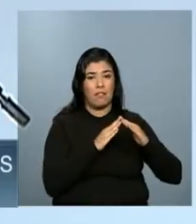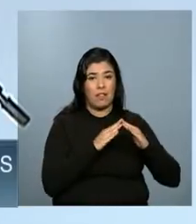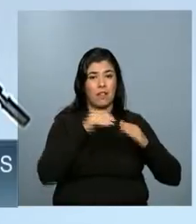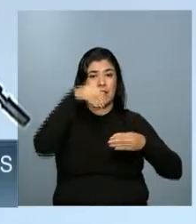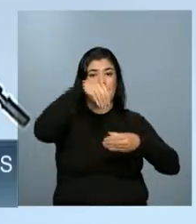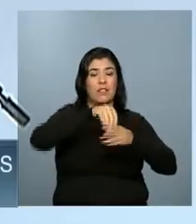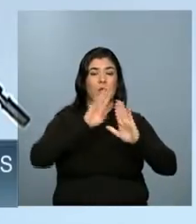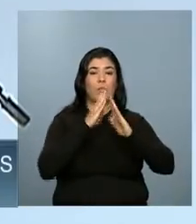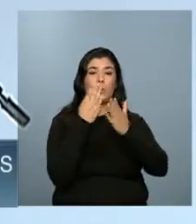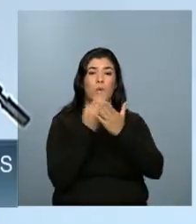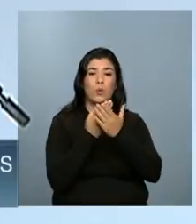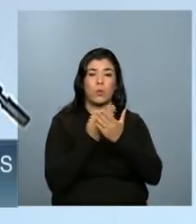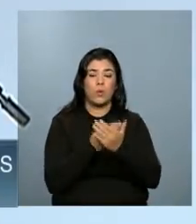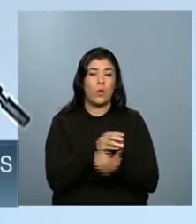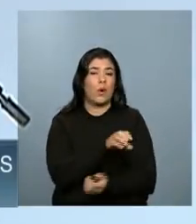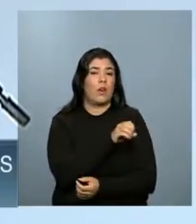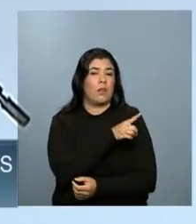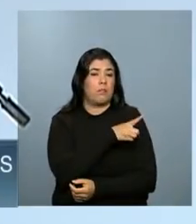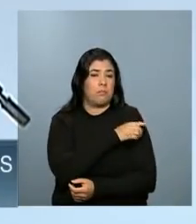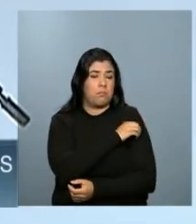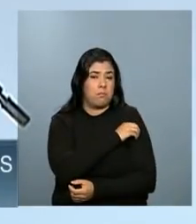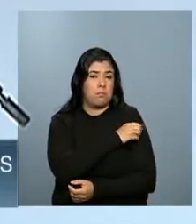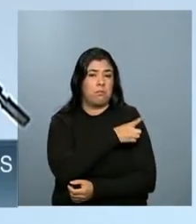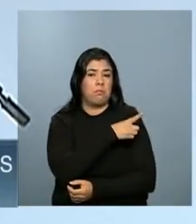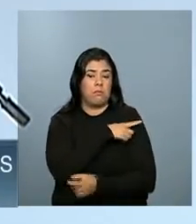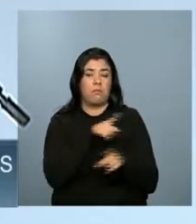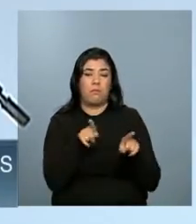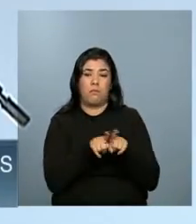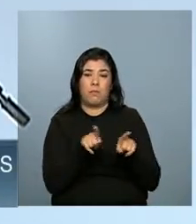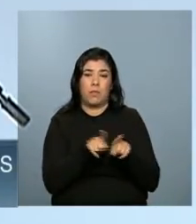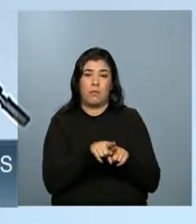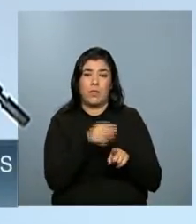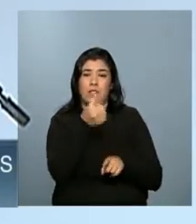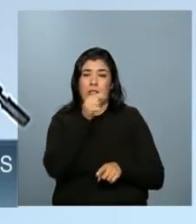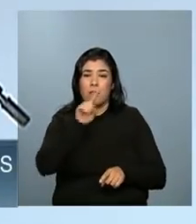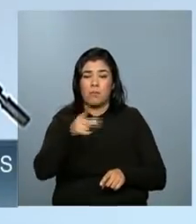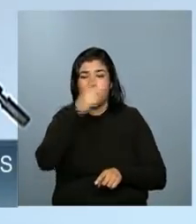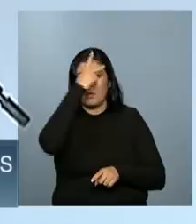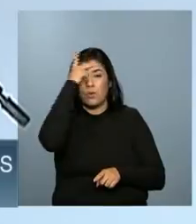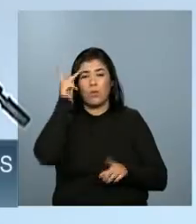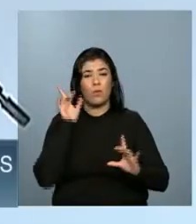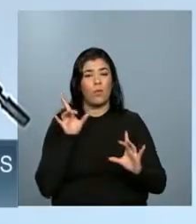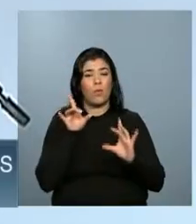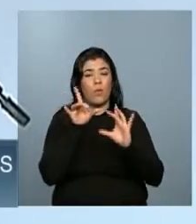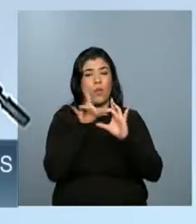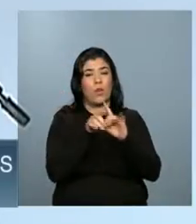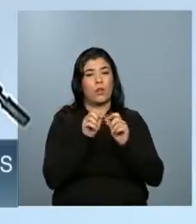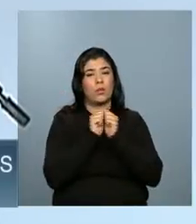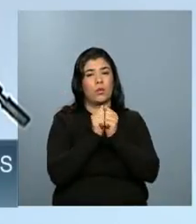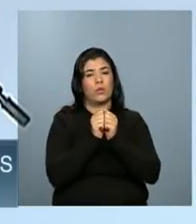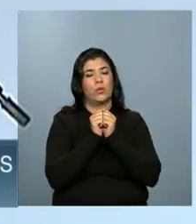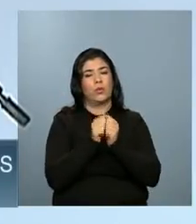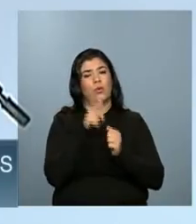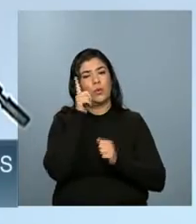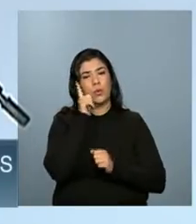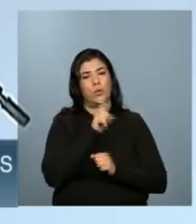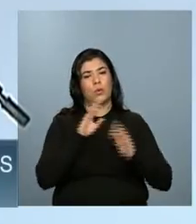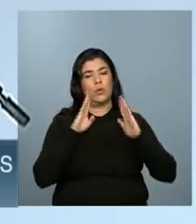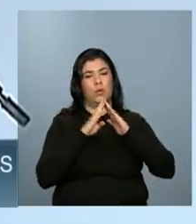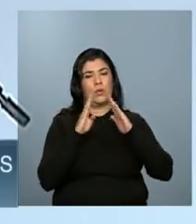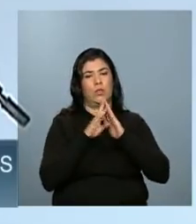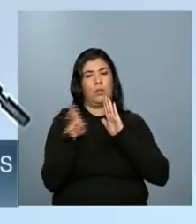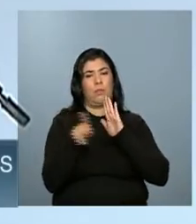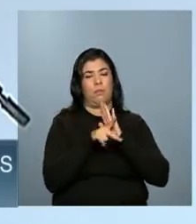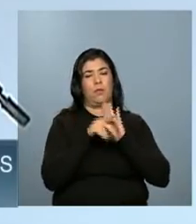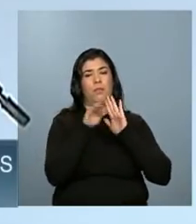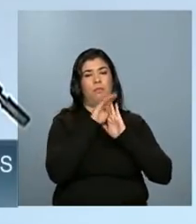mil pessoas que vão se associar a milhões de pessoas que já conseguiram essa casa própria no programa Minha Casa Minha